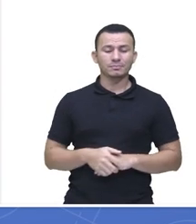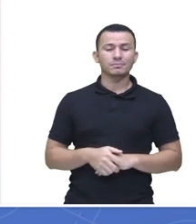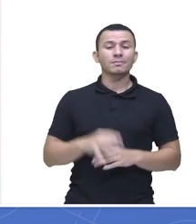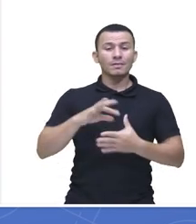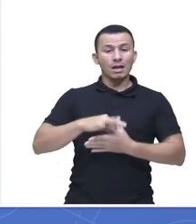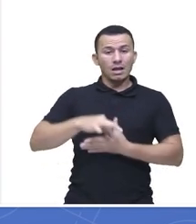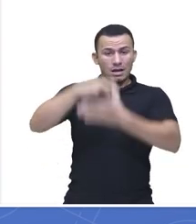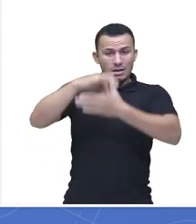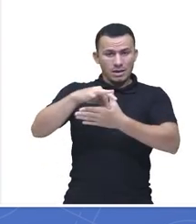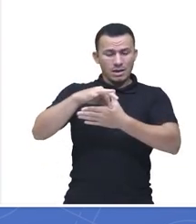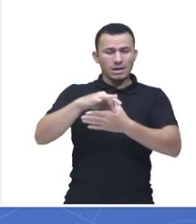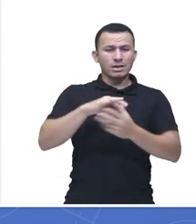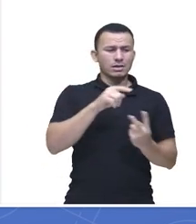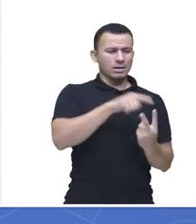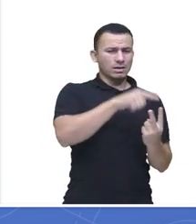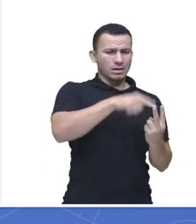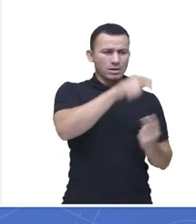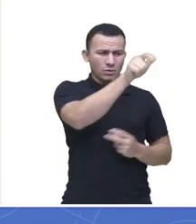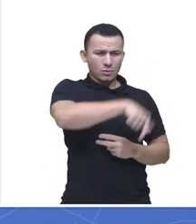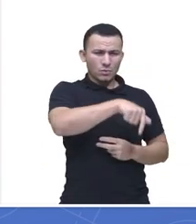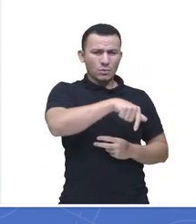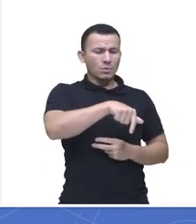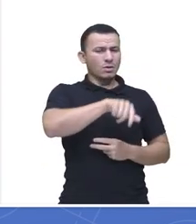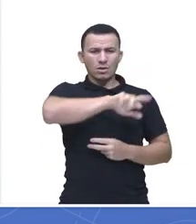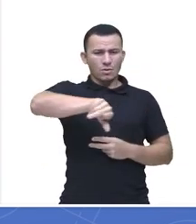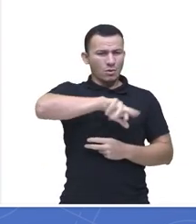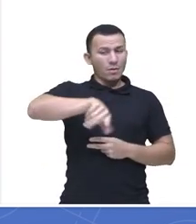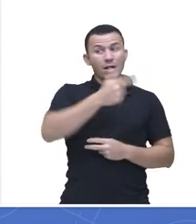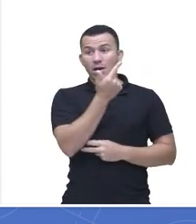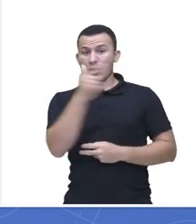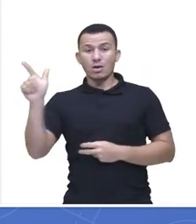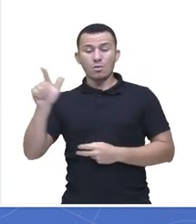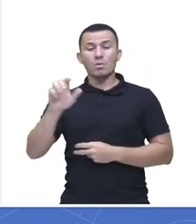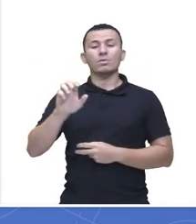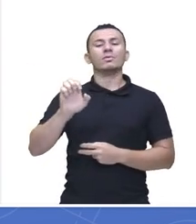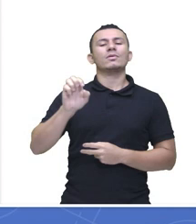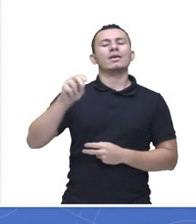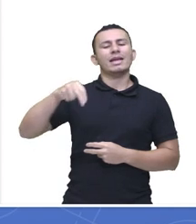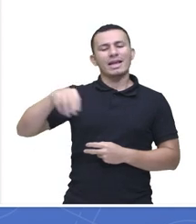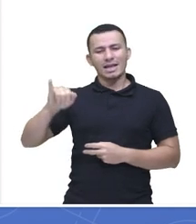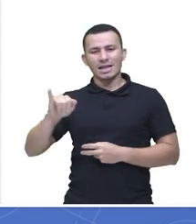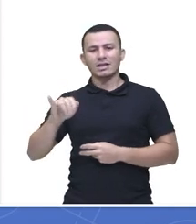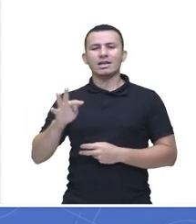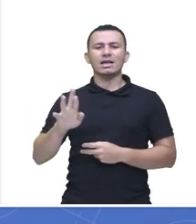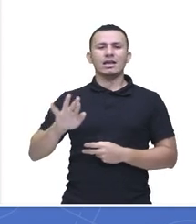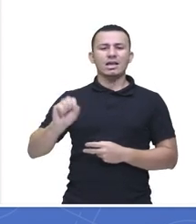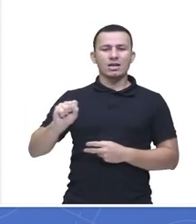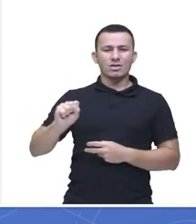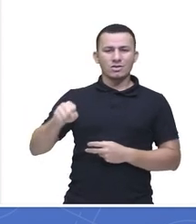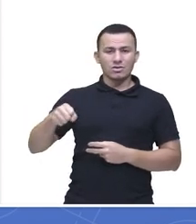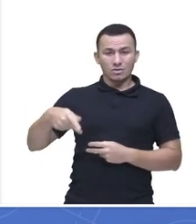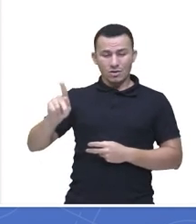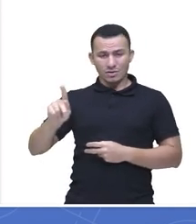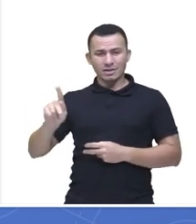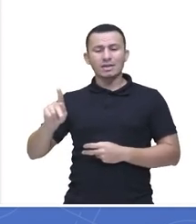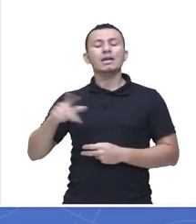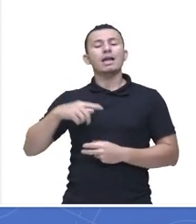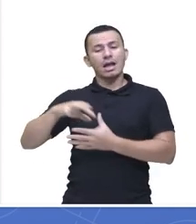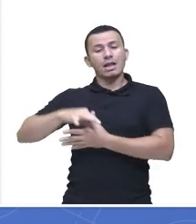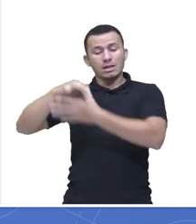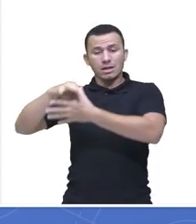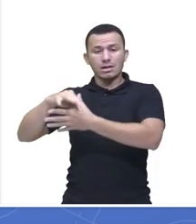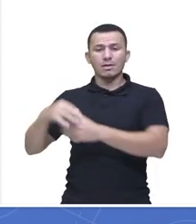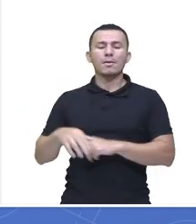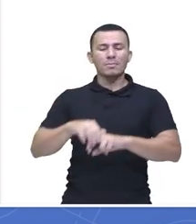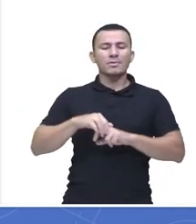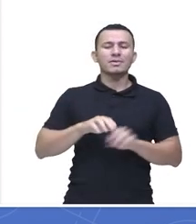líderes bolcheviques não eram Peklanov e Tolstoy, na verdade eram Lenin e Trotsky também, que vão estar ali liderando, tá bom? Então, a alternativa